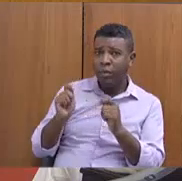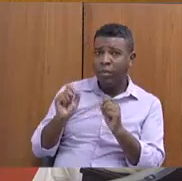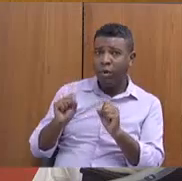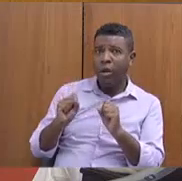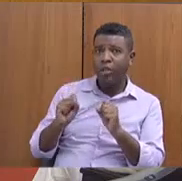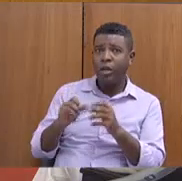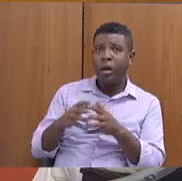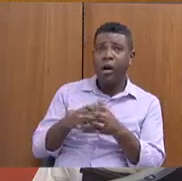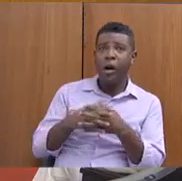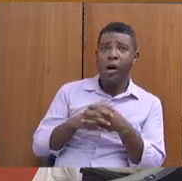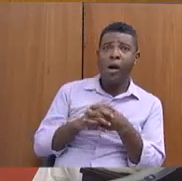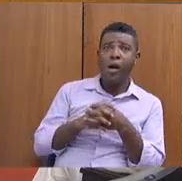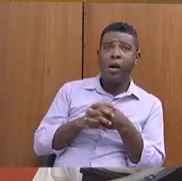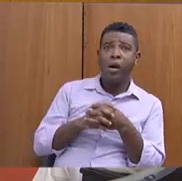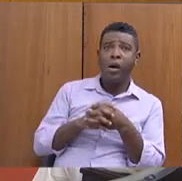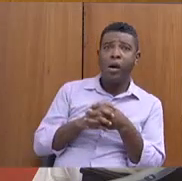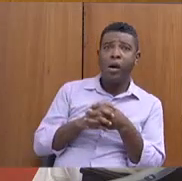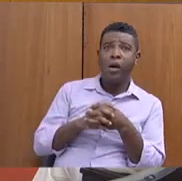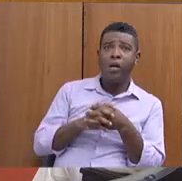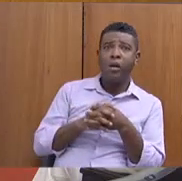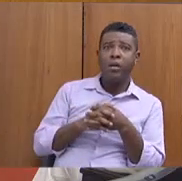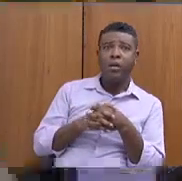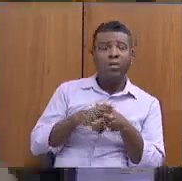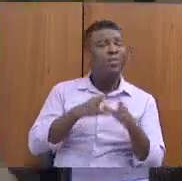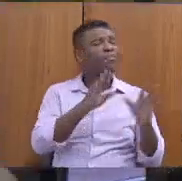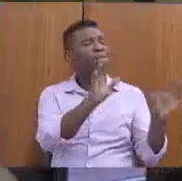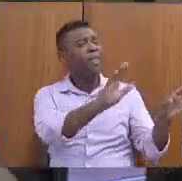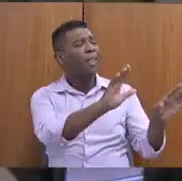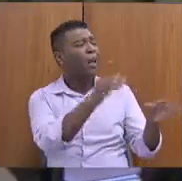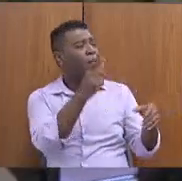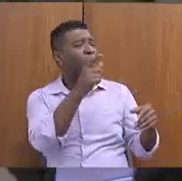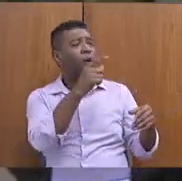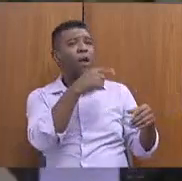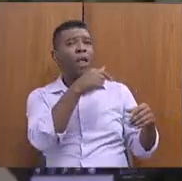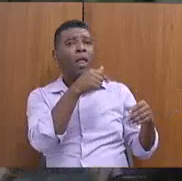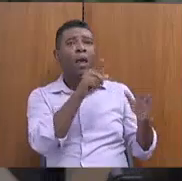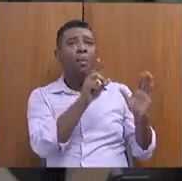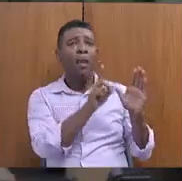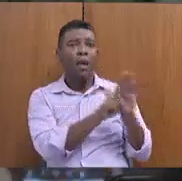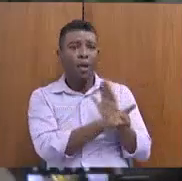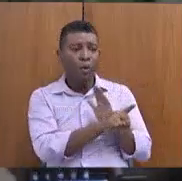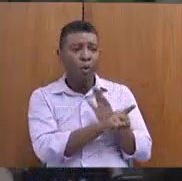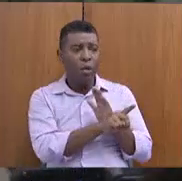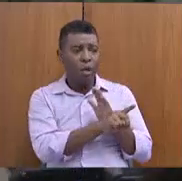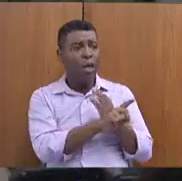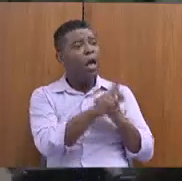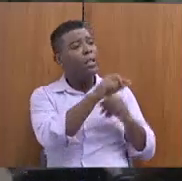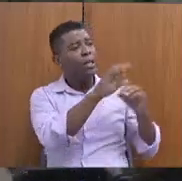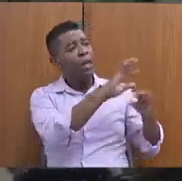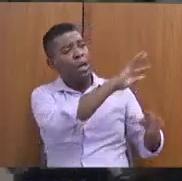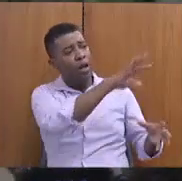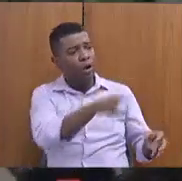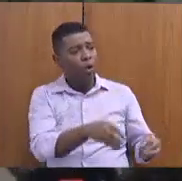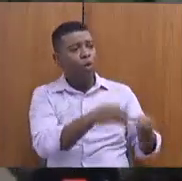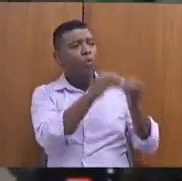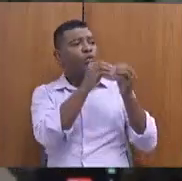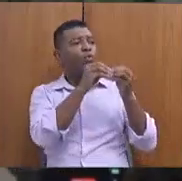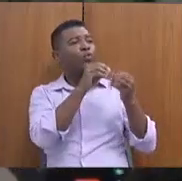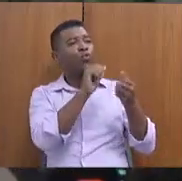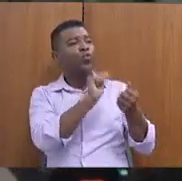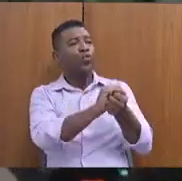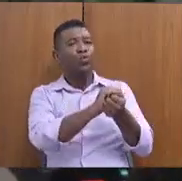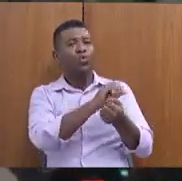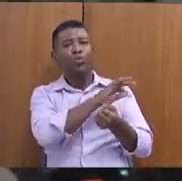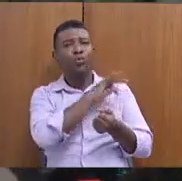Deixa eu fazer a pergunta, porque ela junta tudo. Se tiver muito grande, eu posso voltar nas perguntas. Mas aqui é coisa simples. De